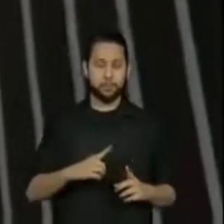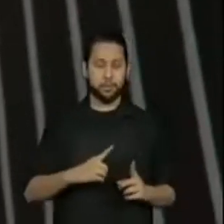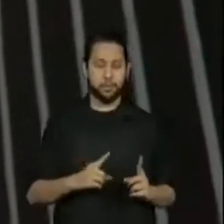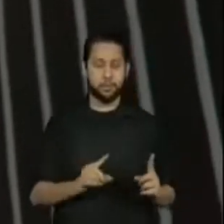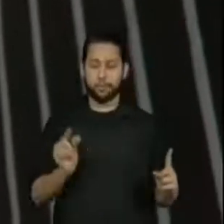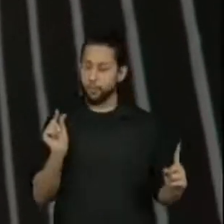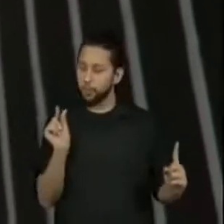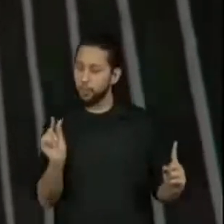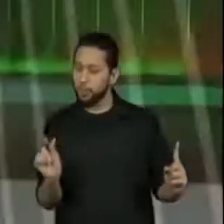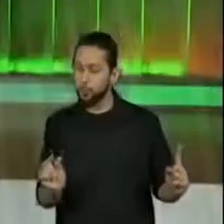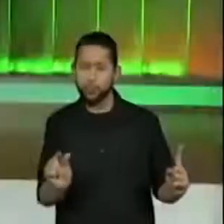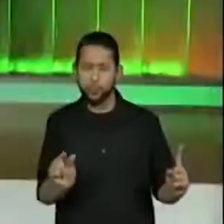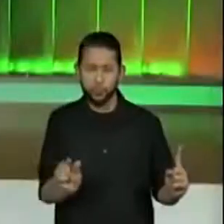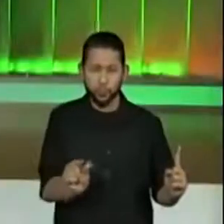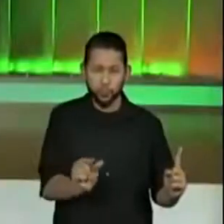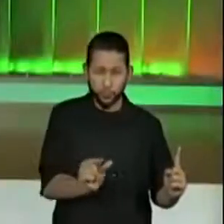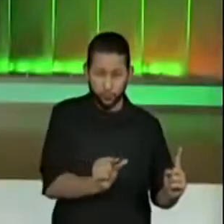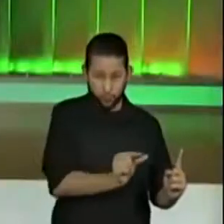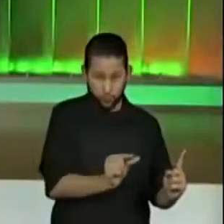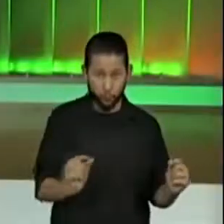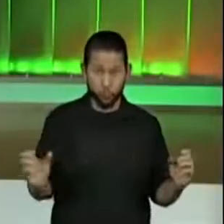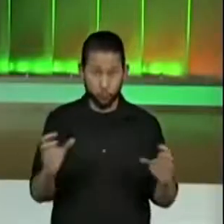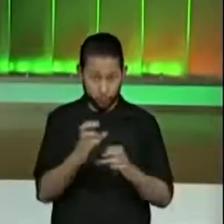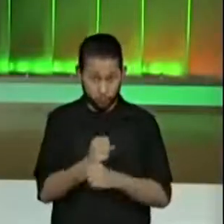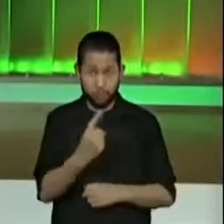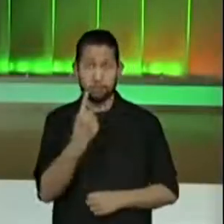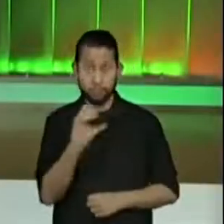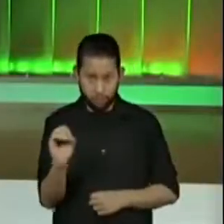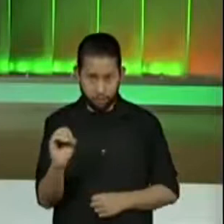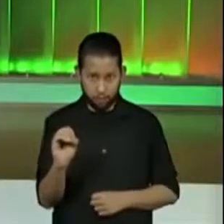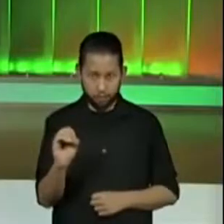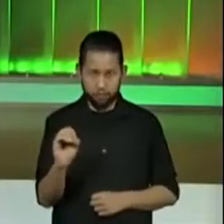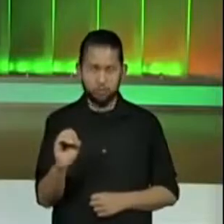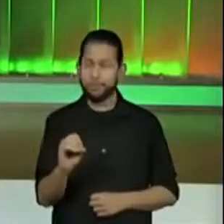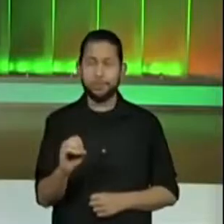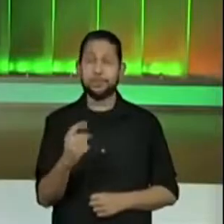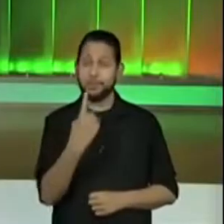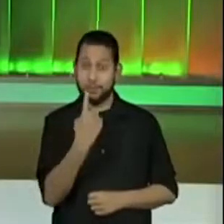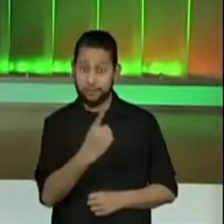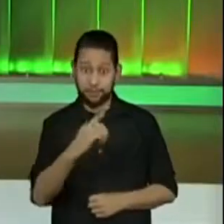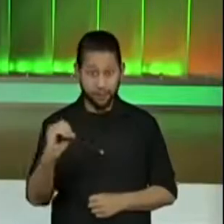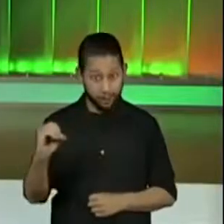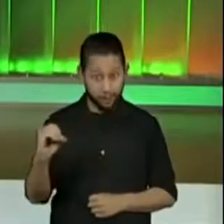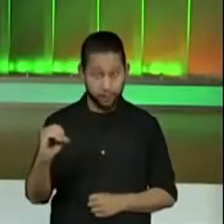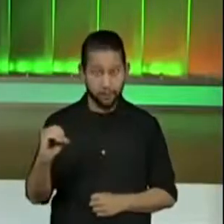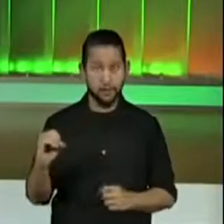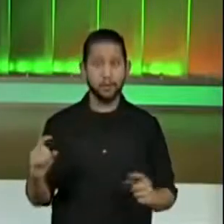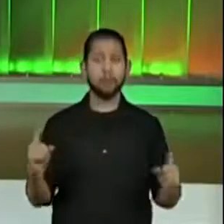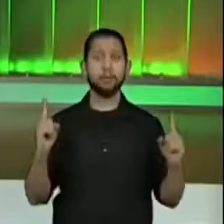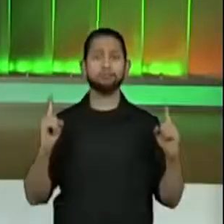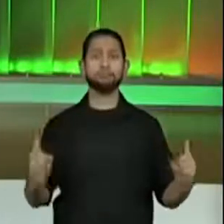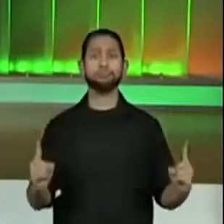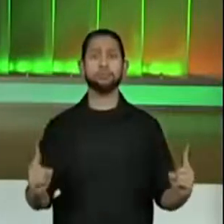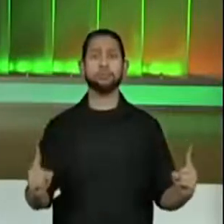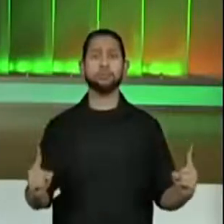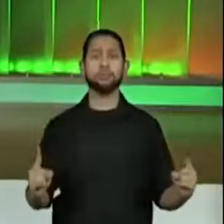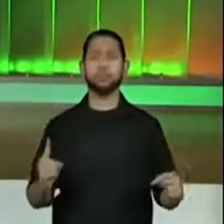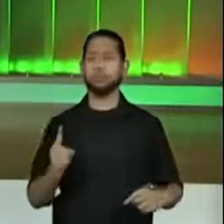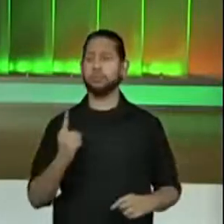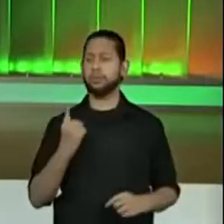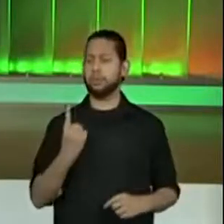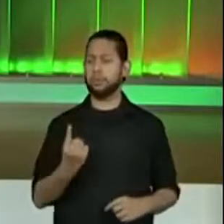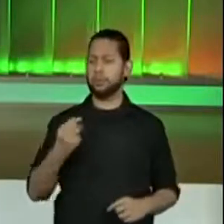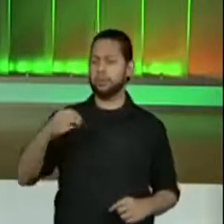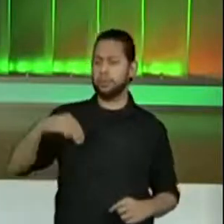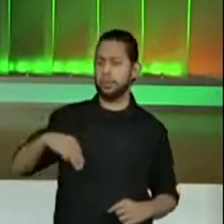100 centímetros é igual a um metro. Então, 81 é... Complete a